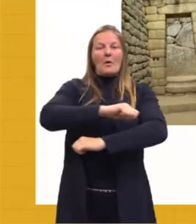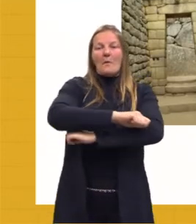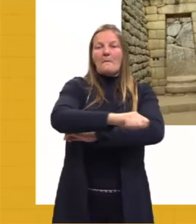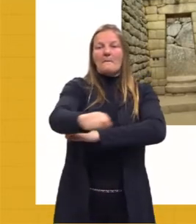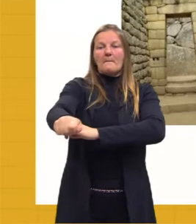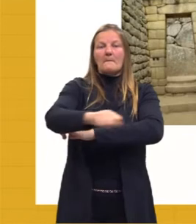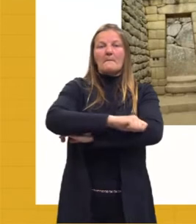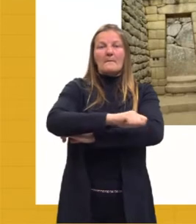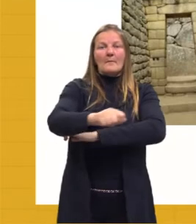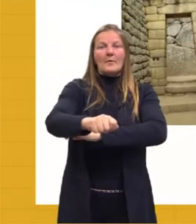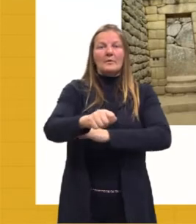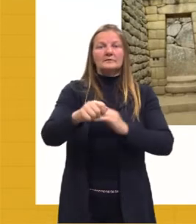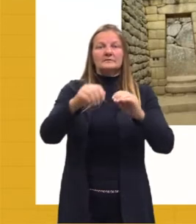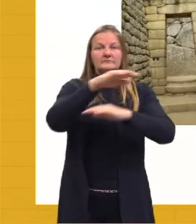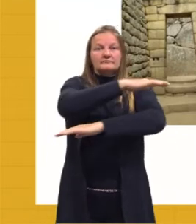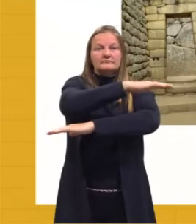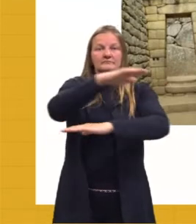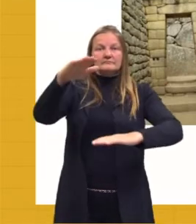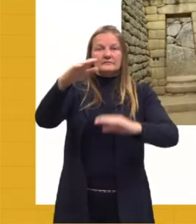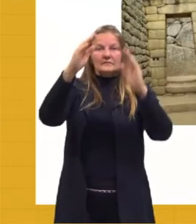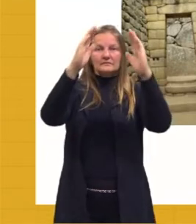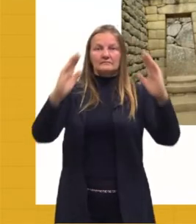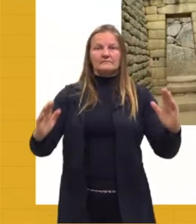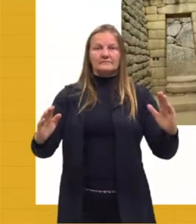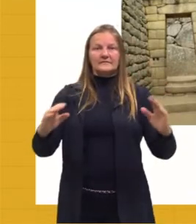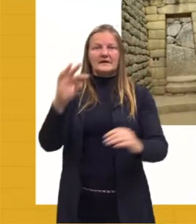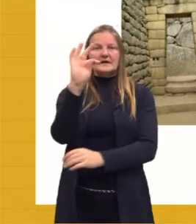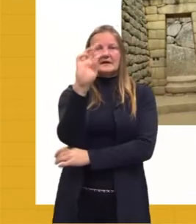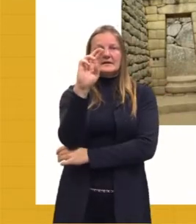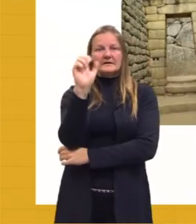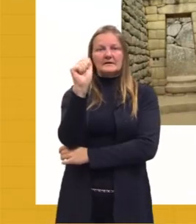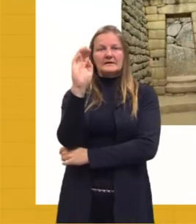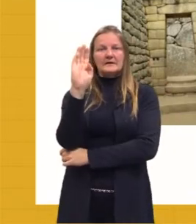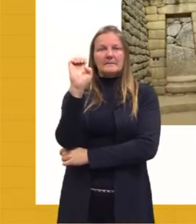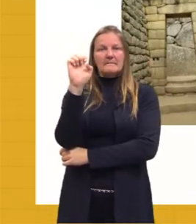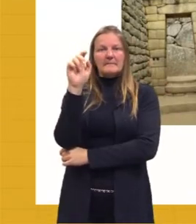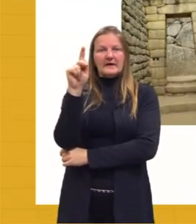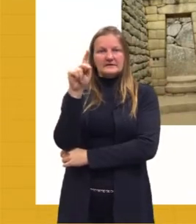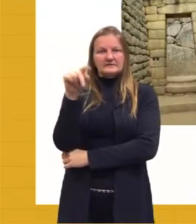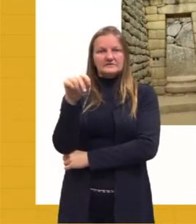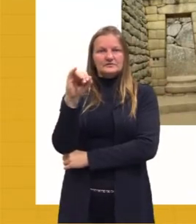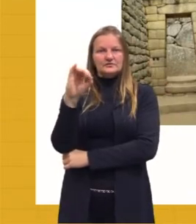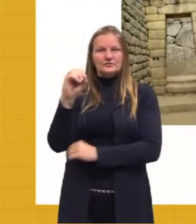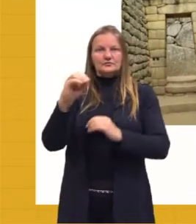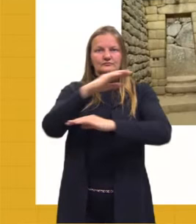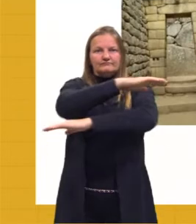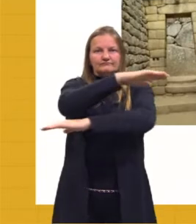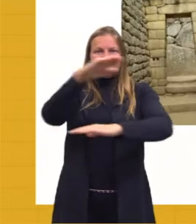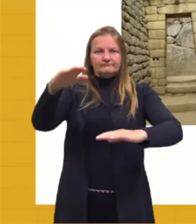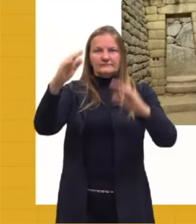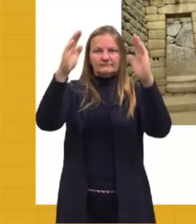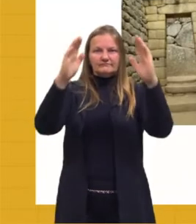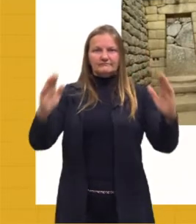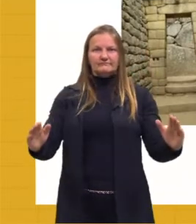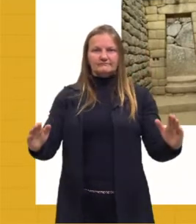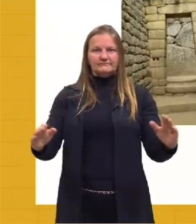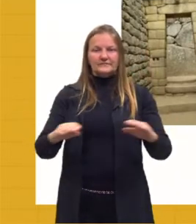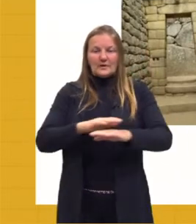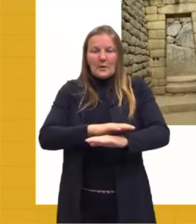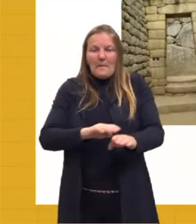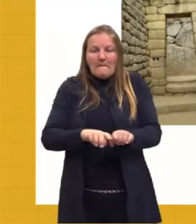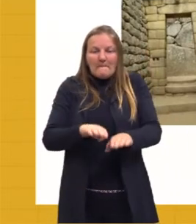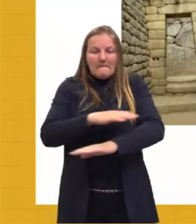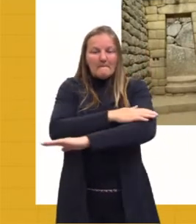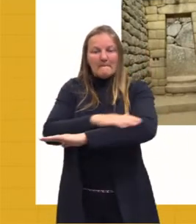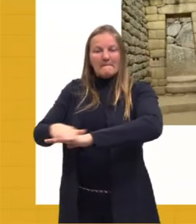trapézio. Para quem não lembra, o trapézio é essa forma cuja base